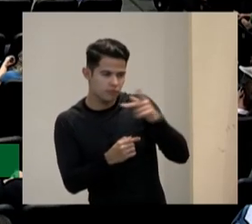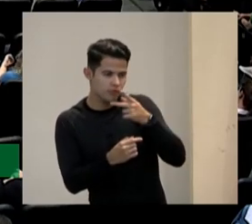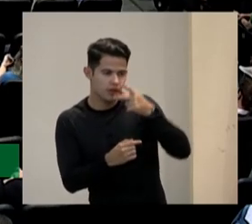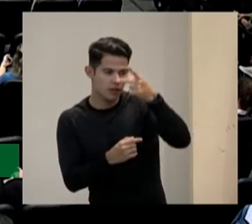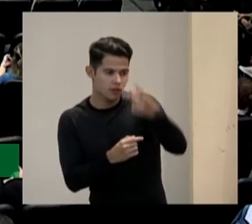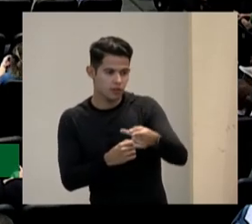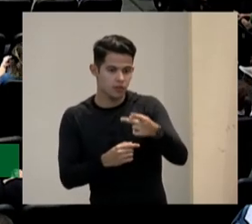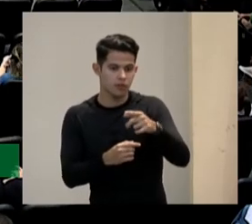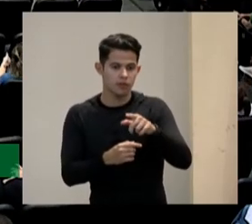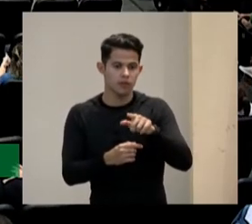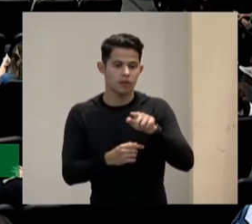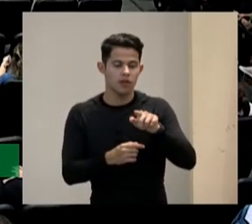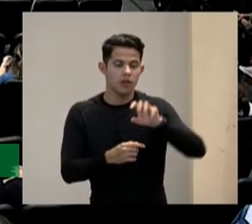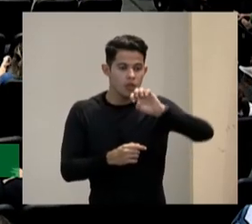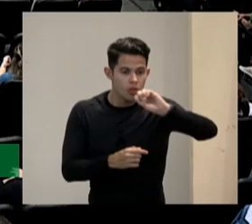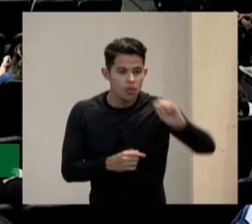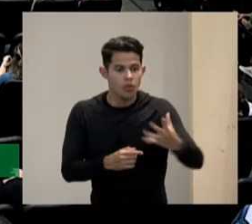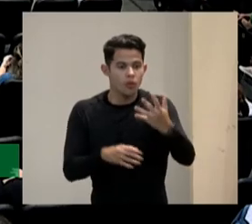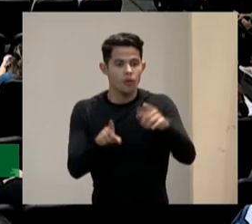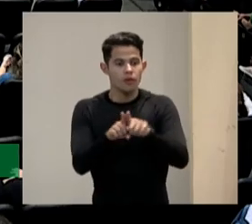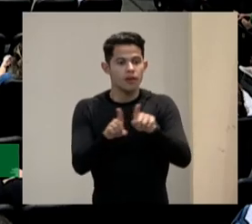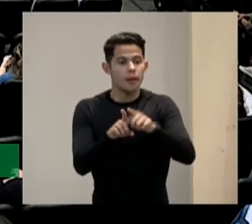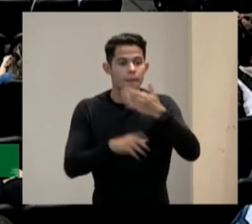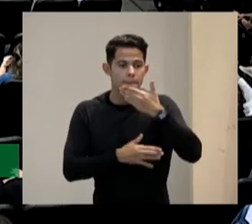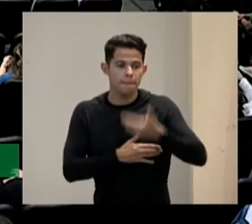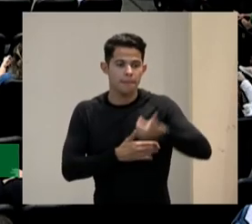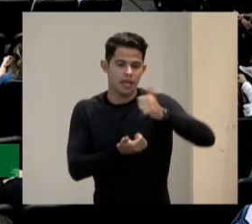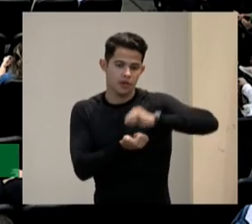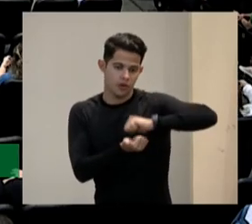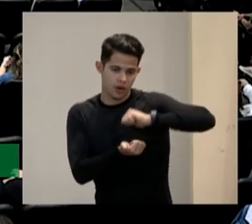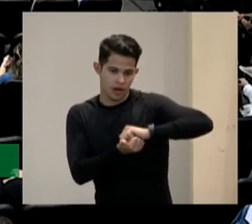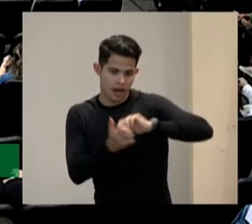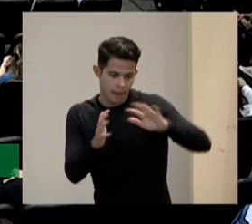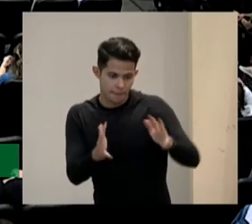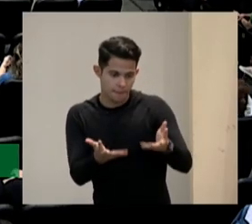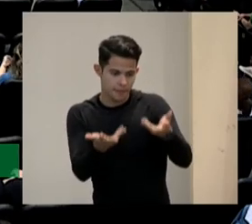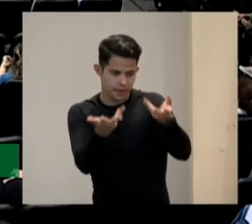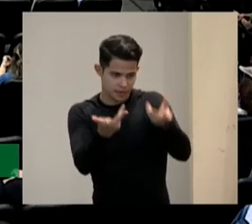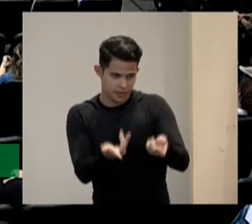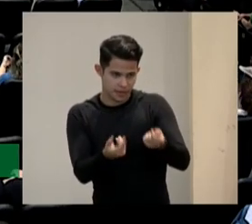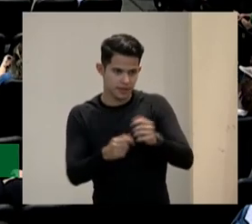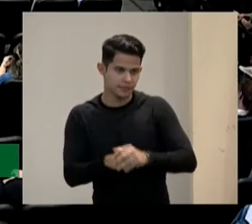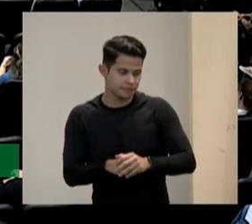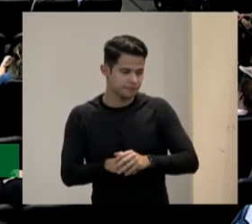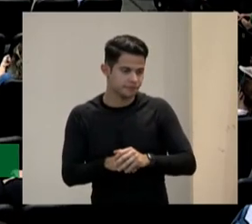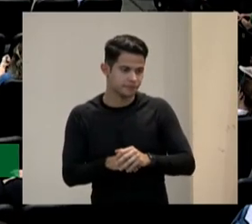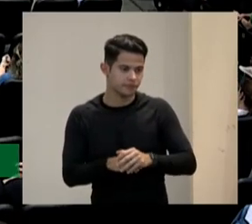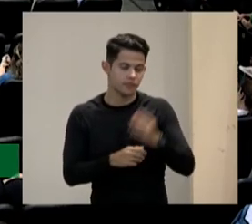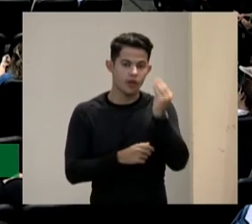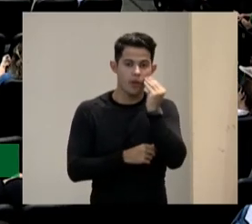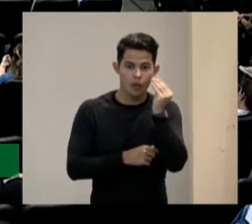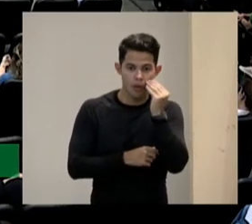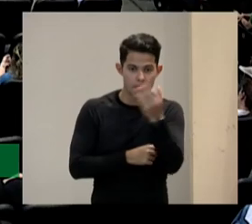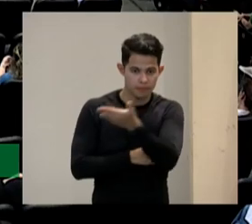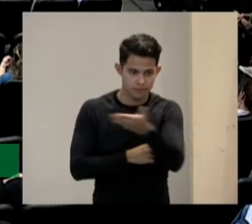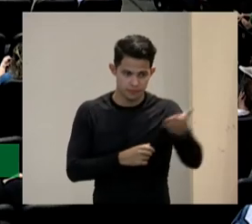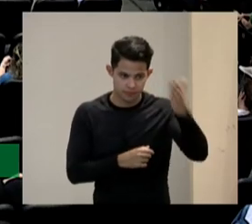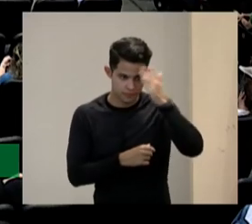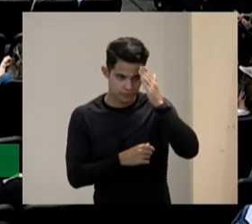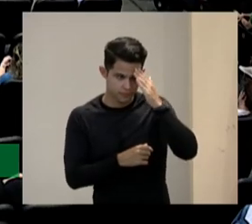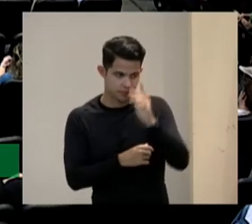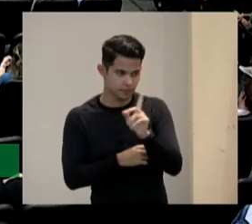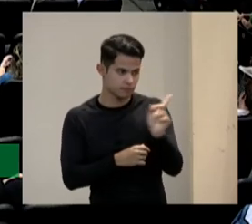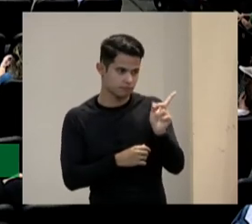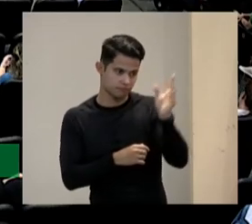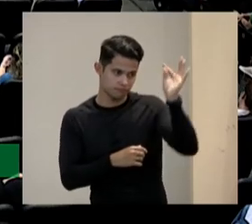adquirem novas e melhores habilidades e logicamente como vocês sabem essa teoria